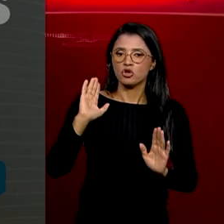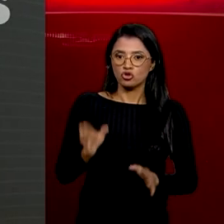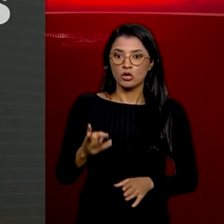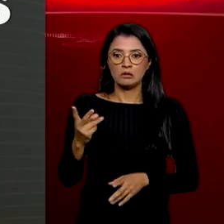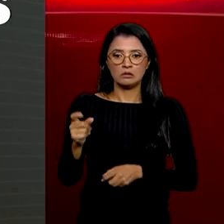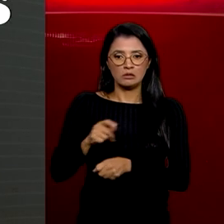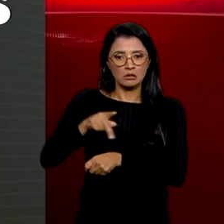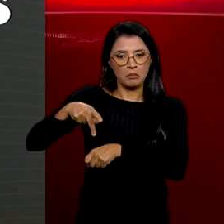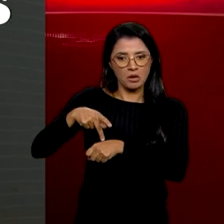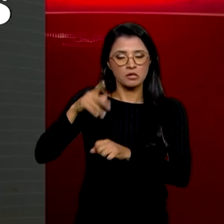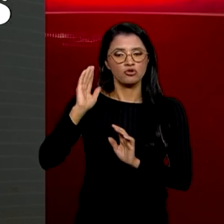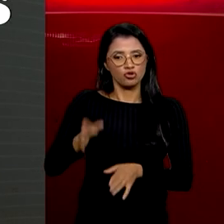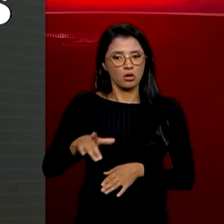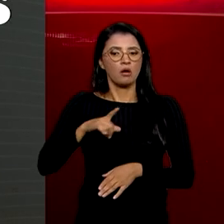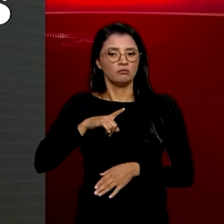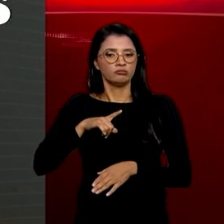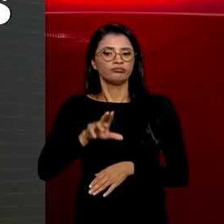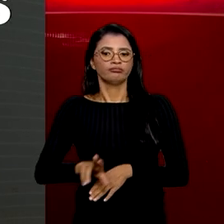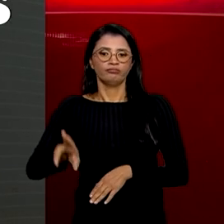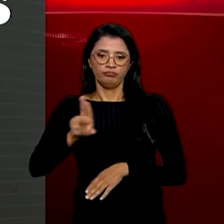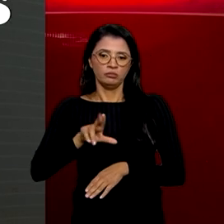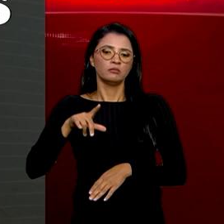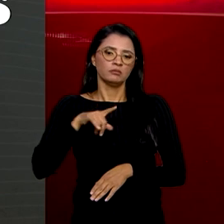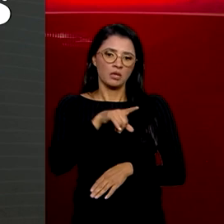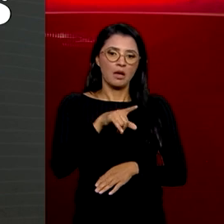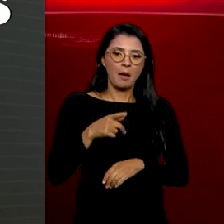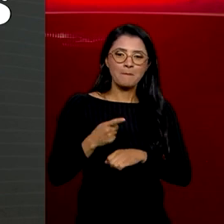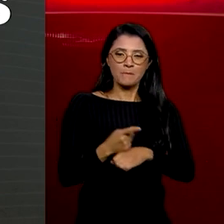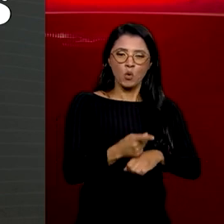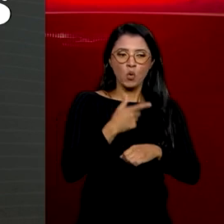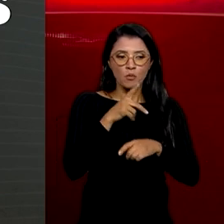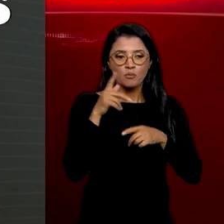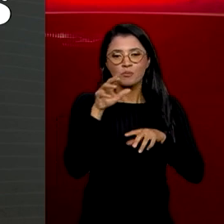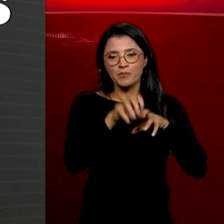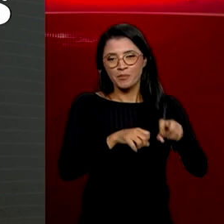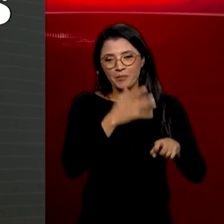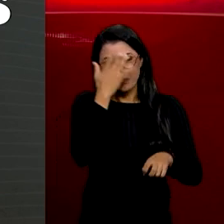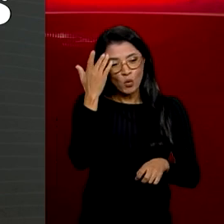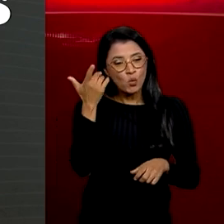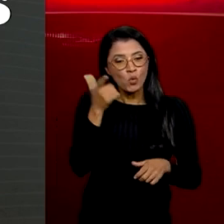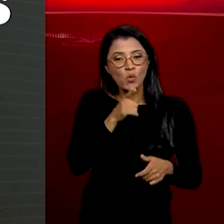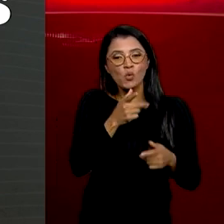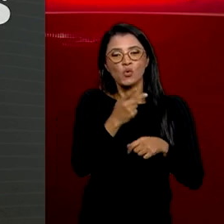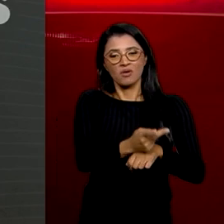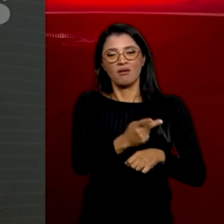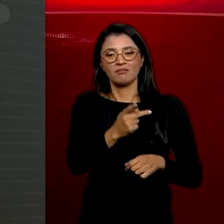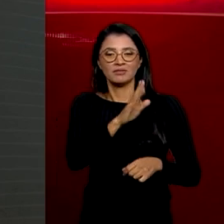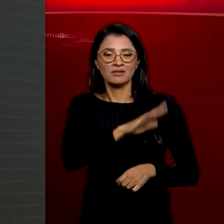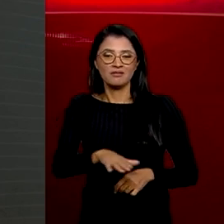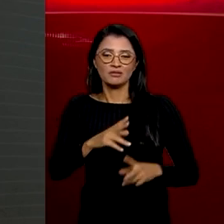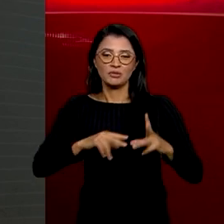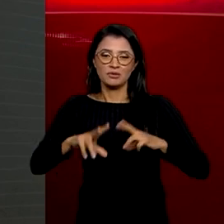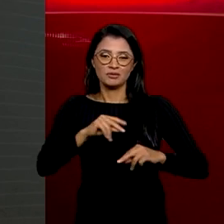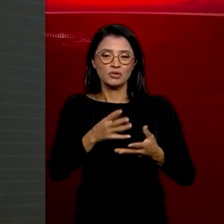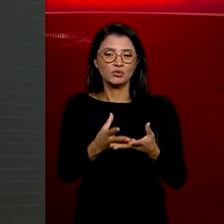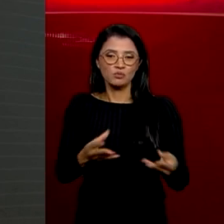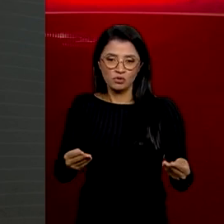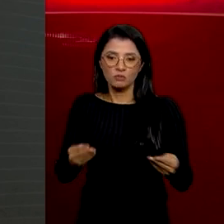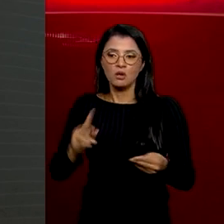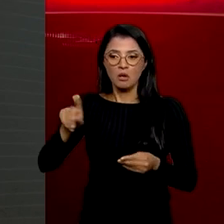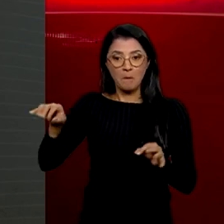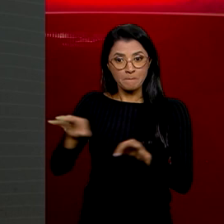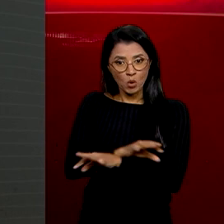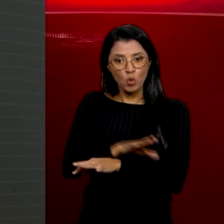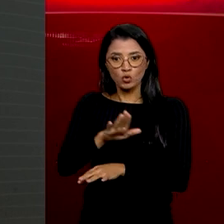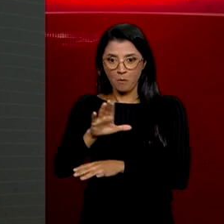países, será mais um apoio na busca por crianças e adolescentes desaparecidos. Após o registro da